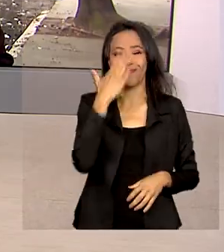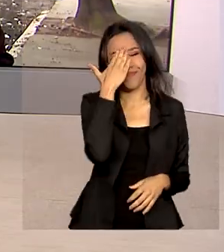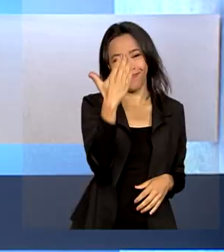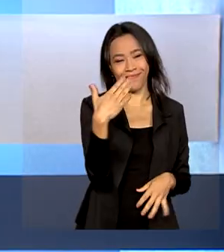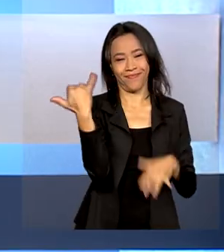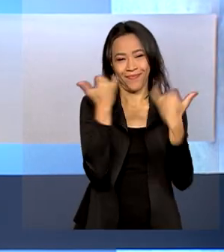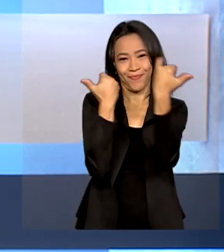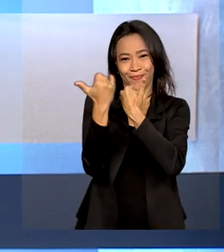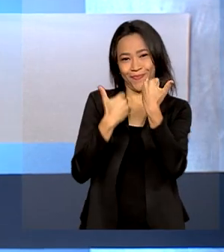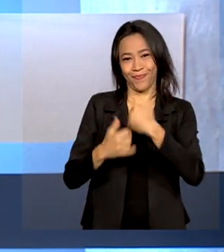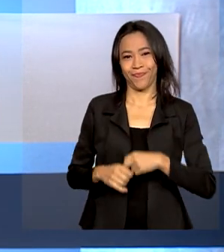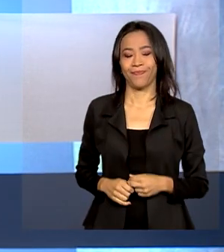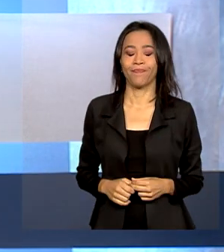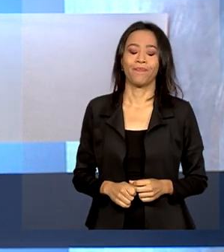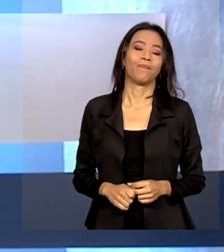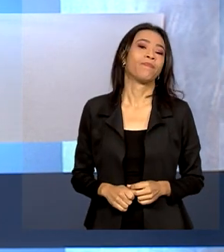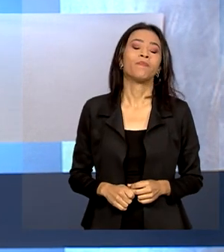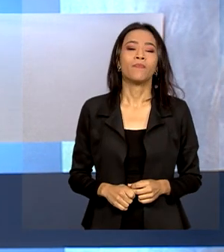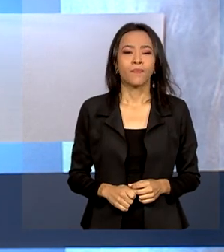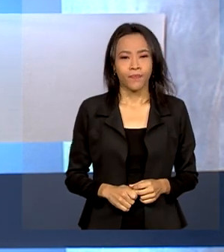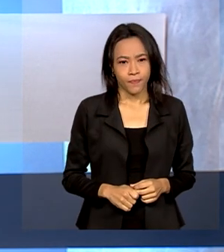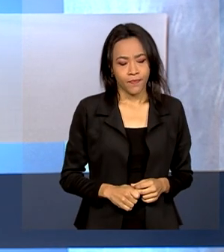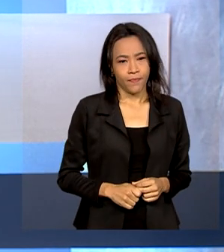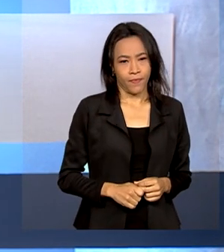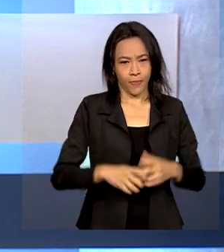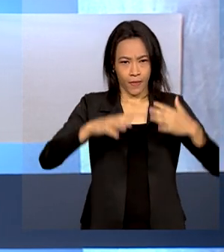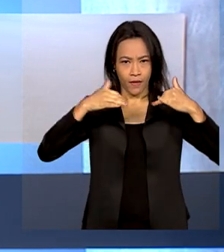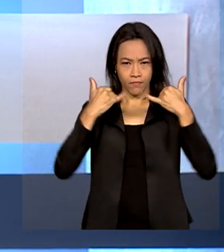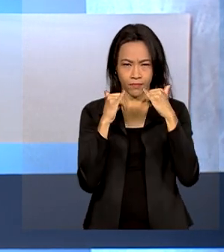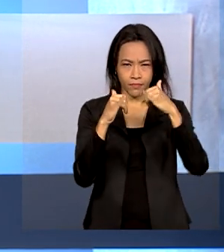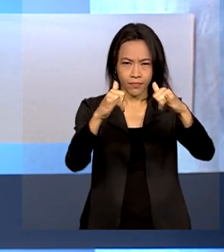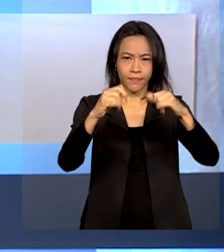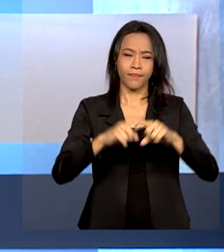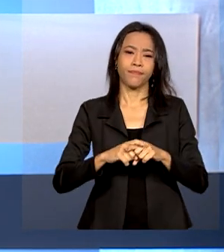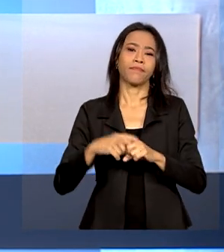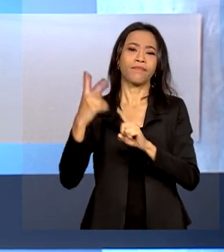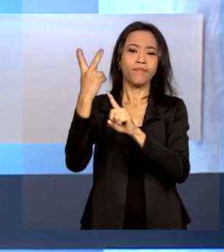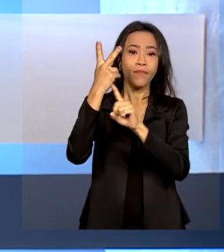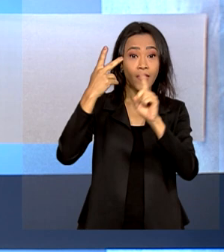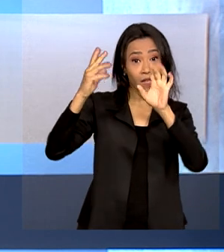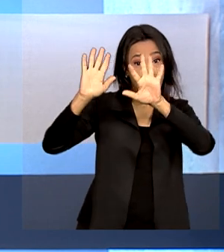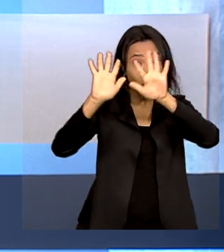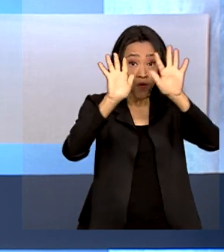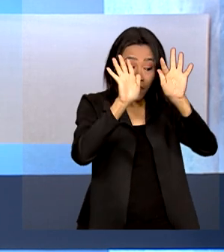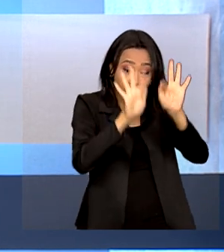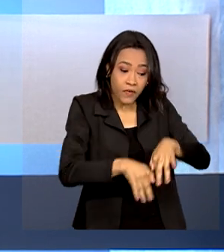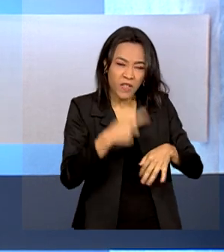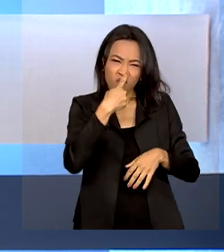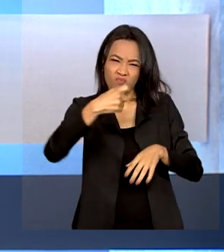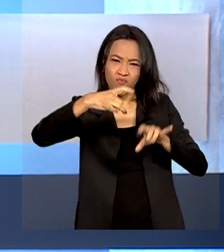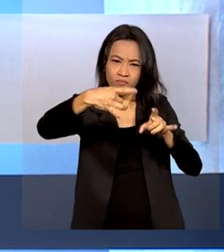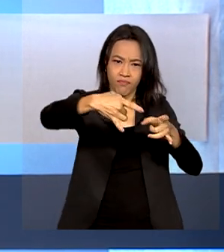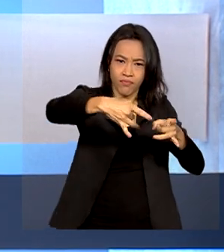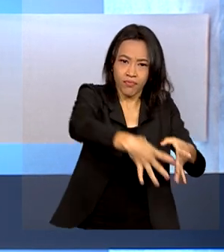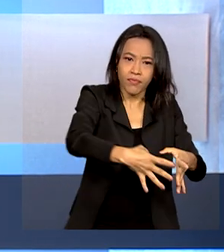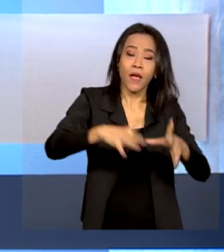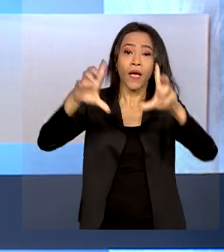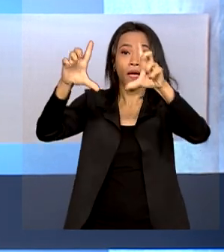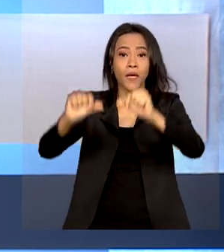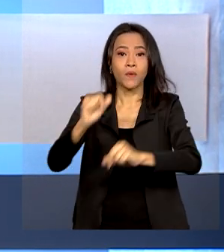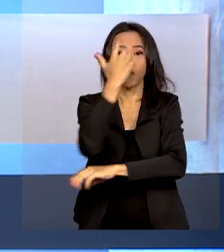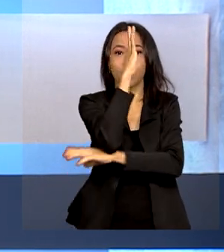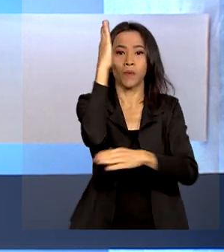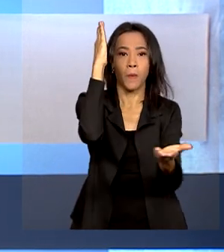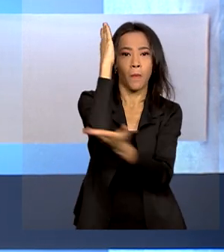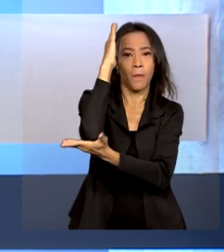Dilma. Geração de energia limpa, fim dos lixões, redução do desmatamento e das